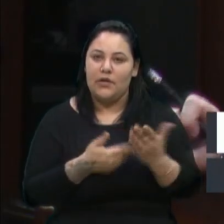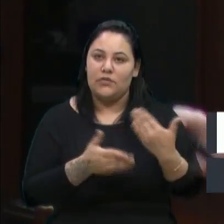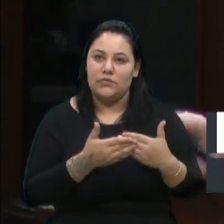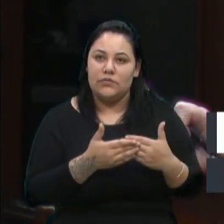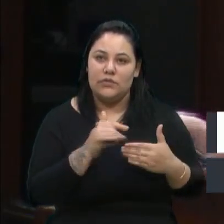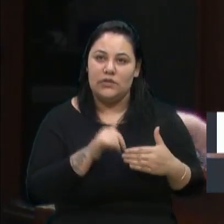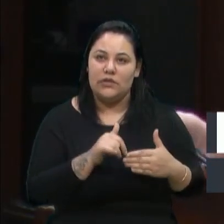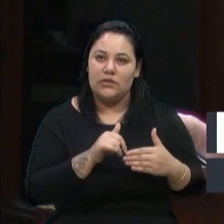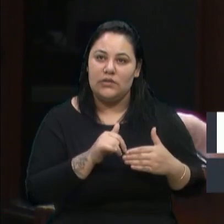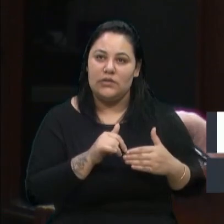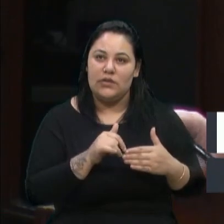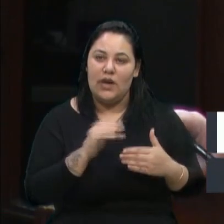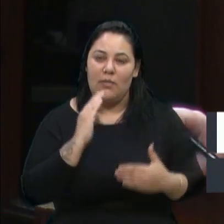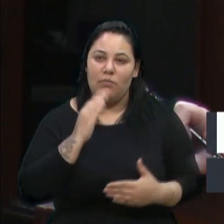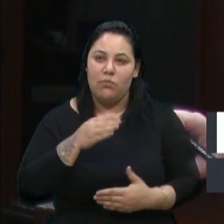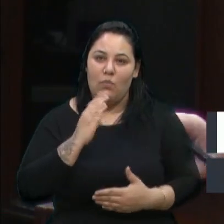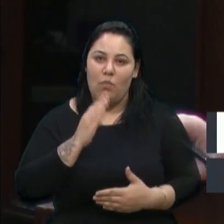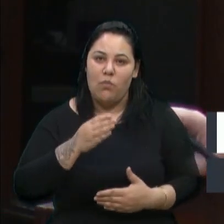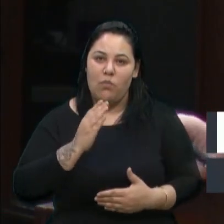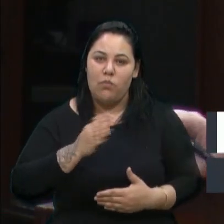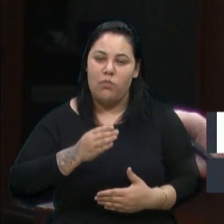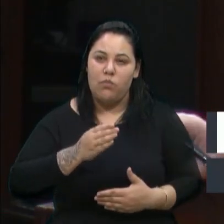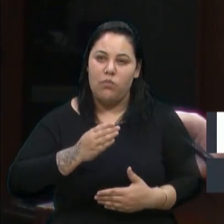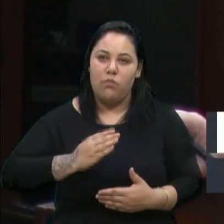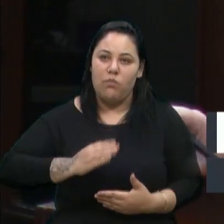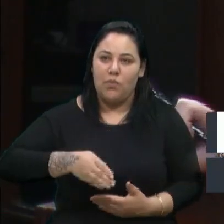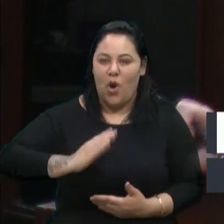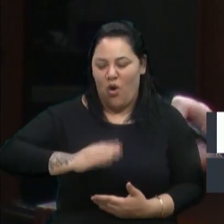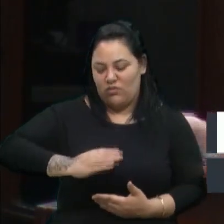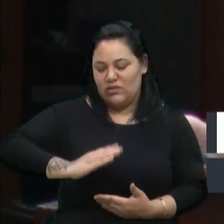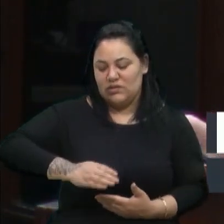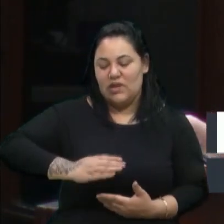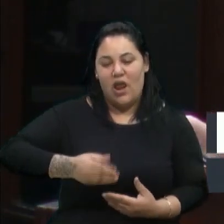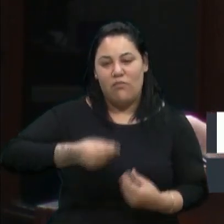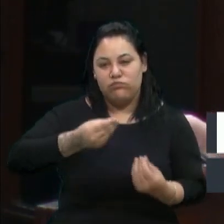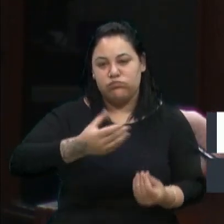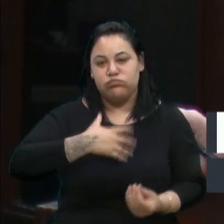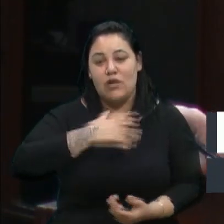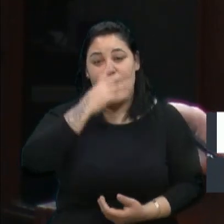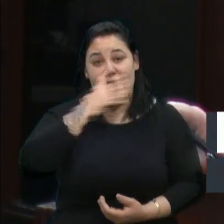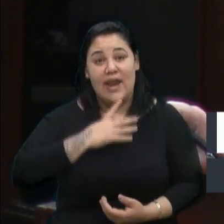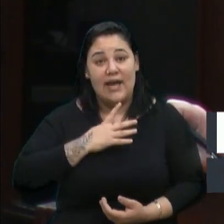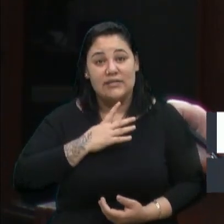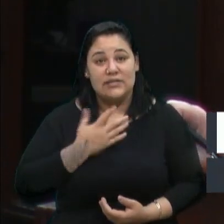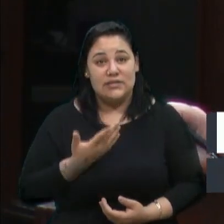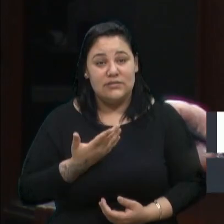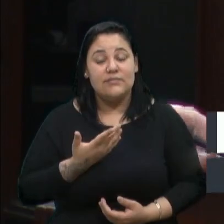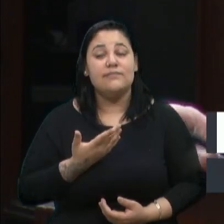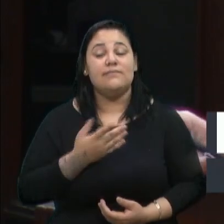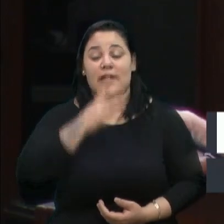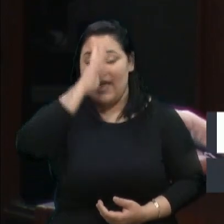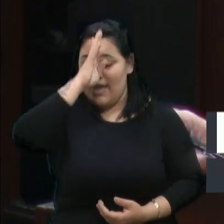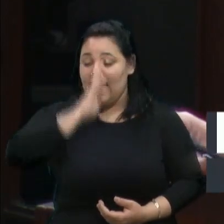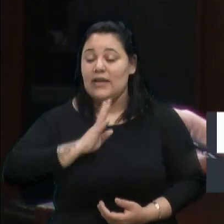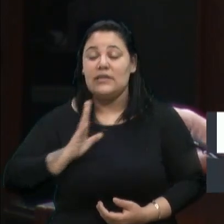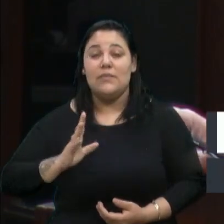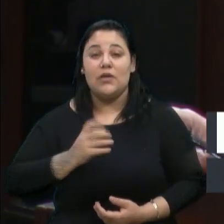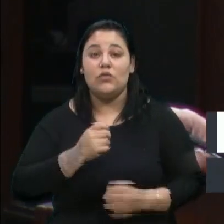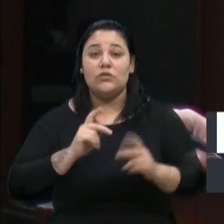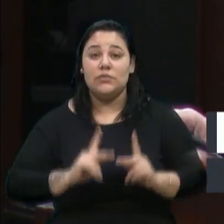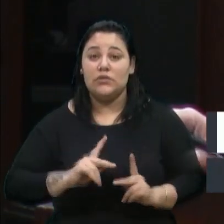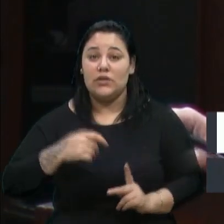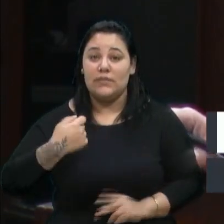essas próteses de mãos, elas são entregues de forma gratuita. Então, é para todos aqueles que